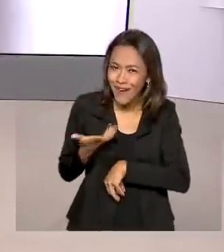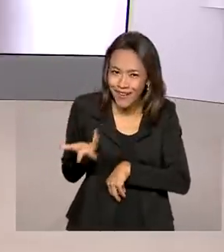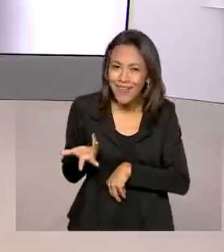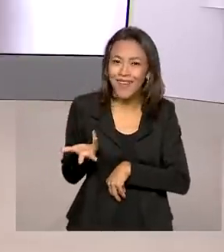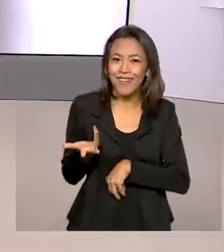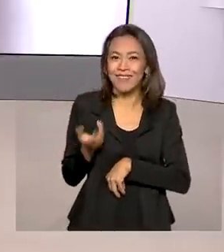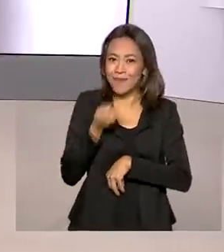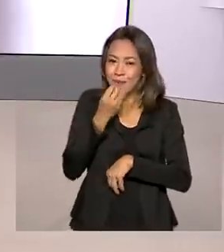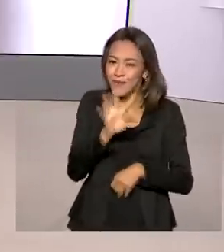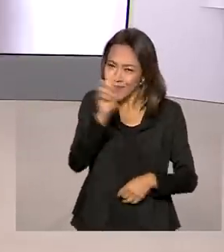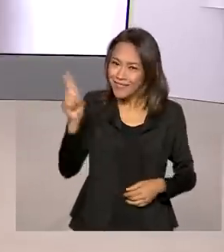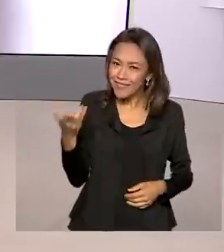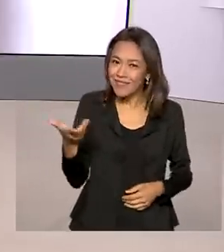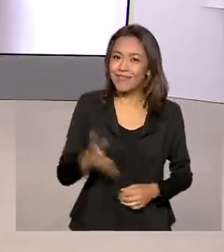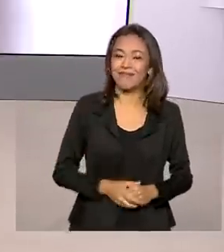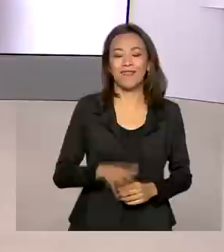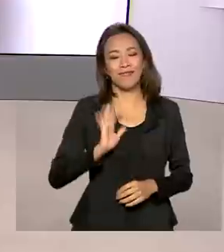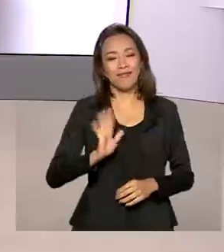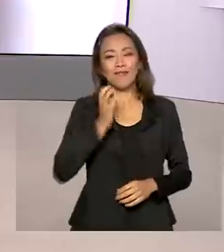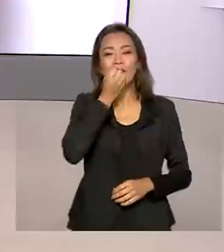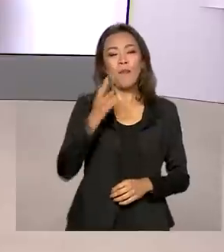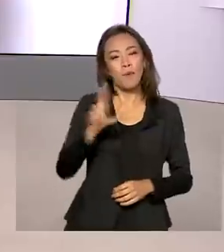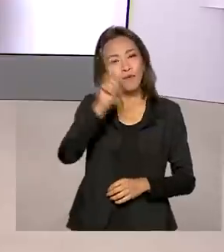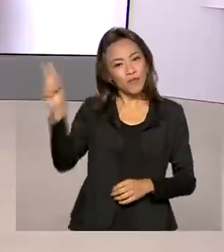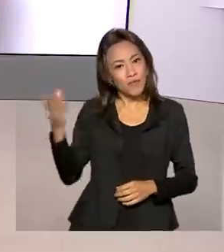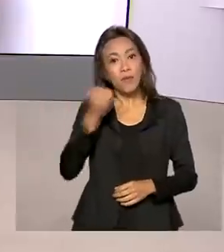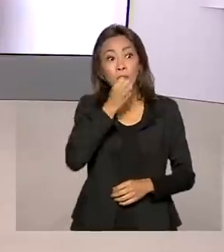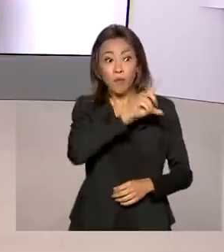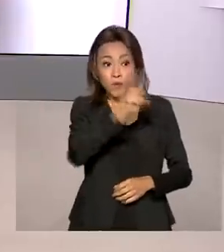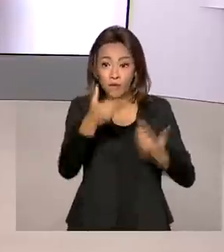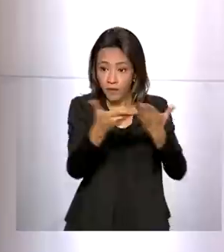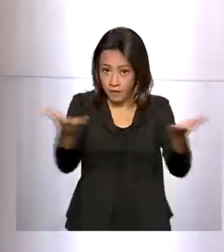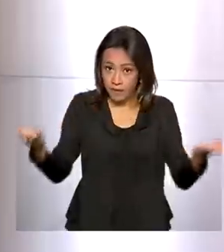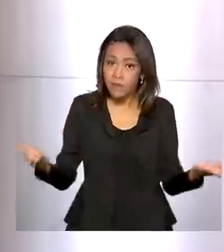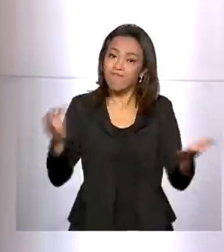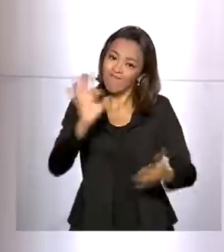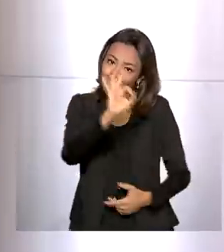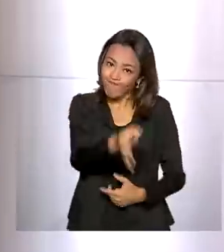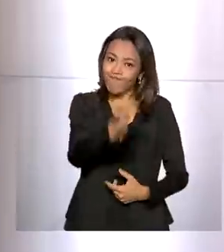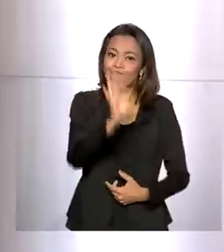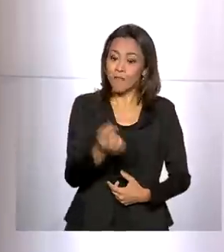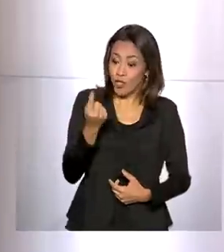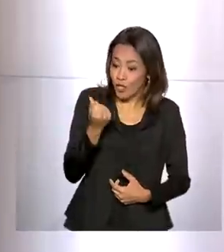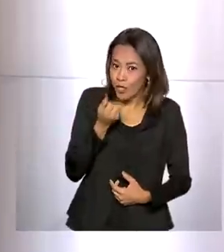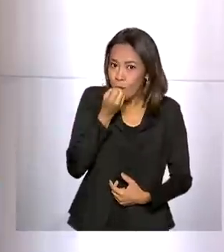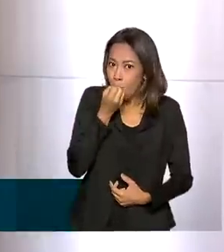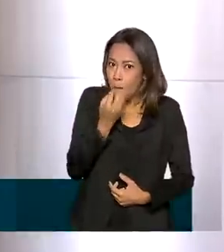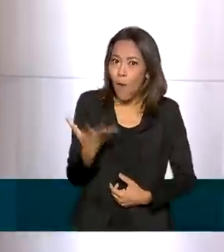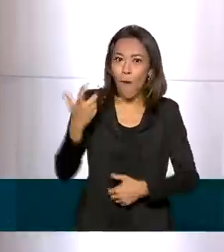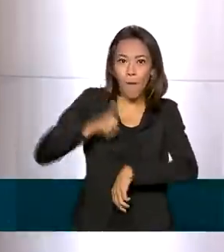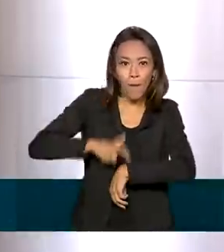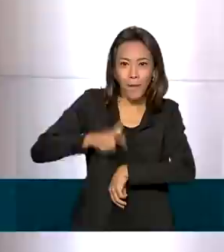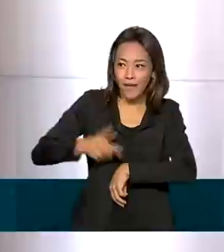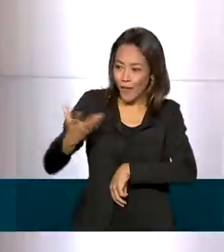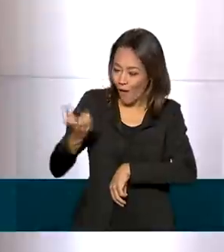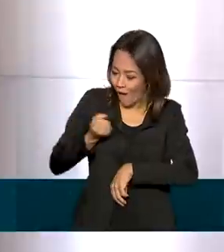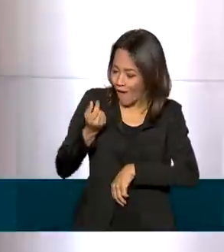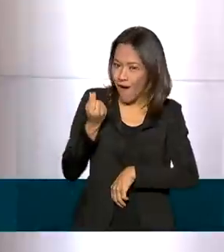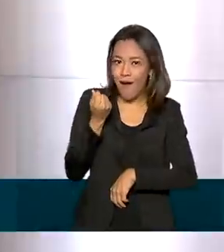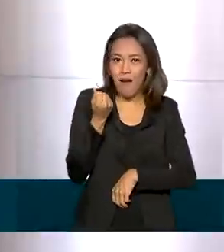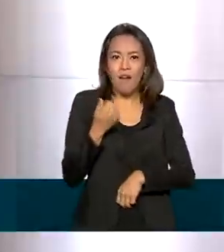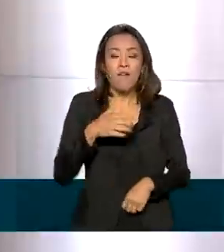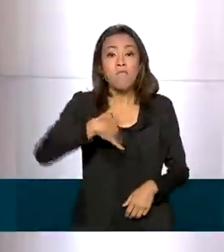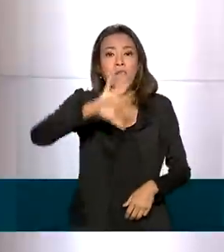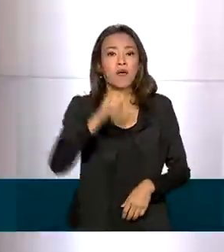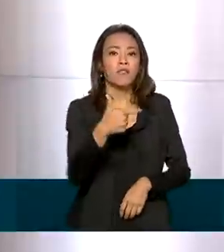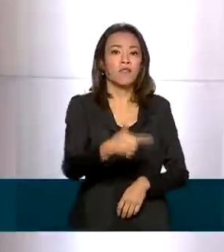isso, Márcia? Bom dia! Oi, Dani, bom dia para você, bom dia para todos. isso mesmo, dinheiro que vem em boa hora. São mais de R$ 25